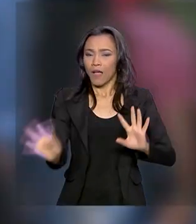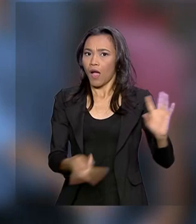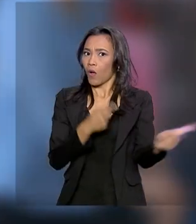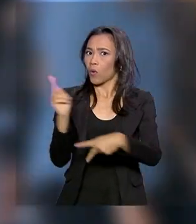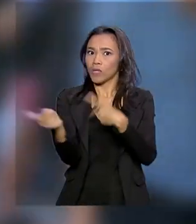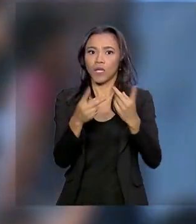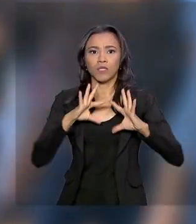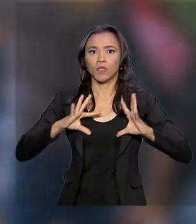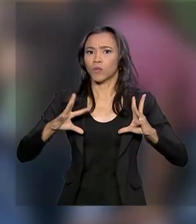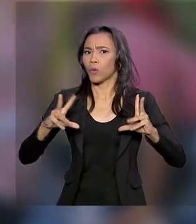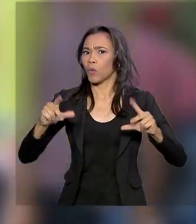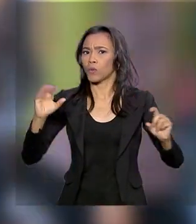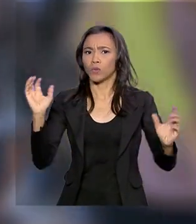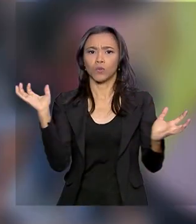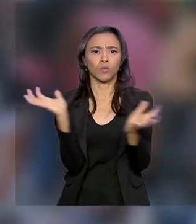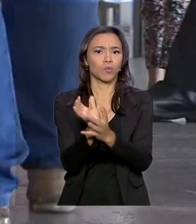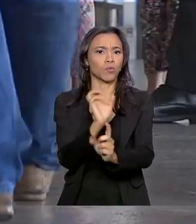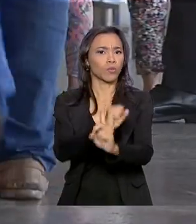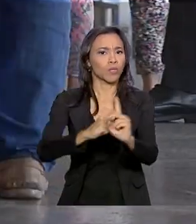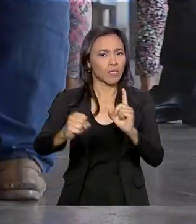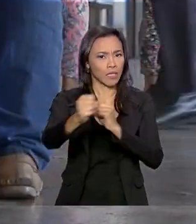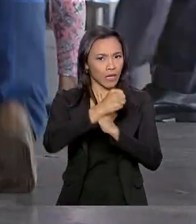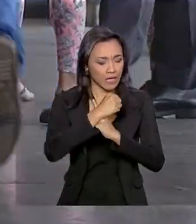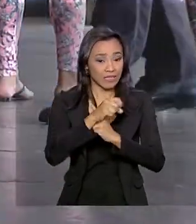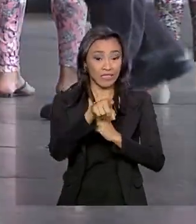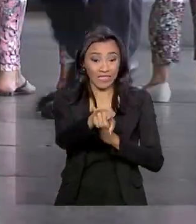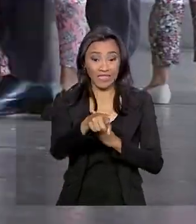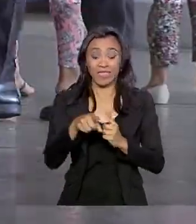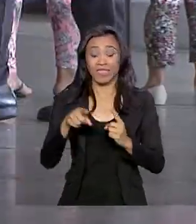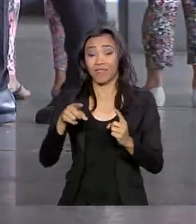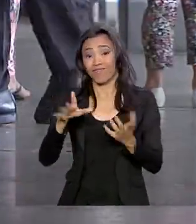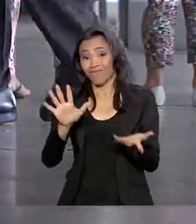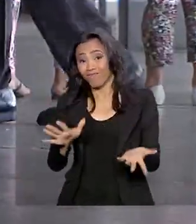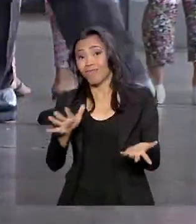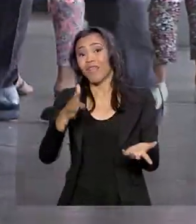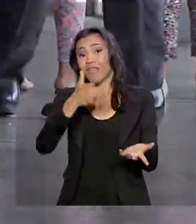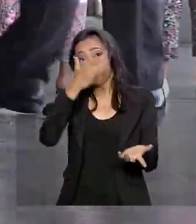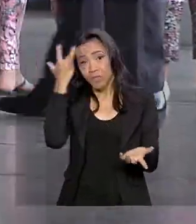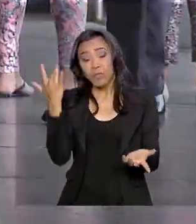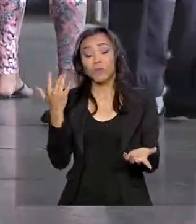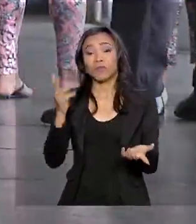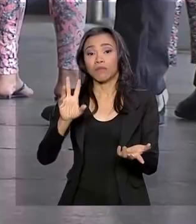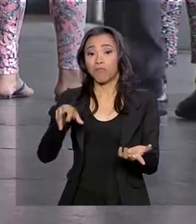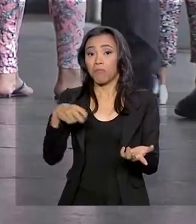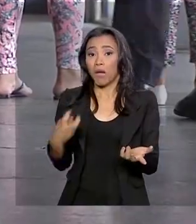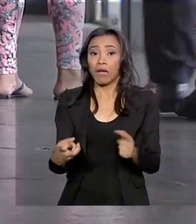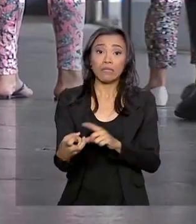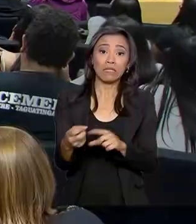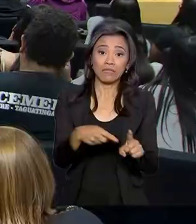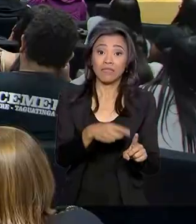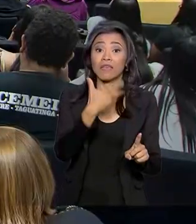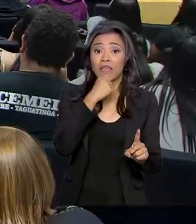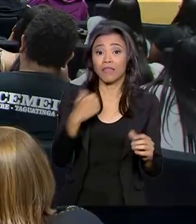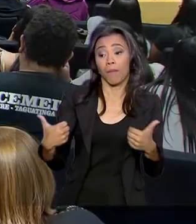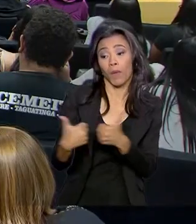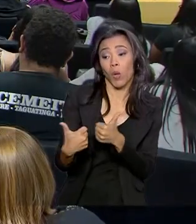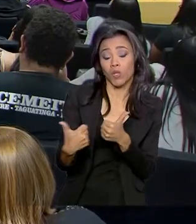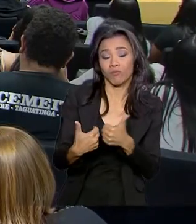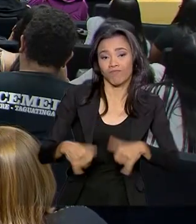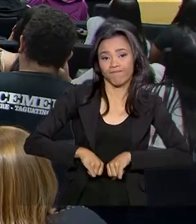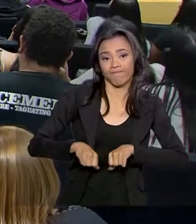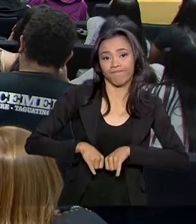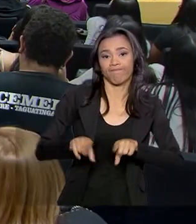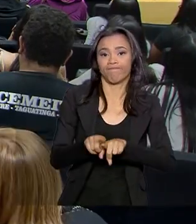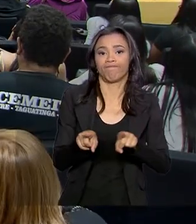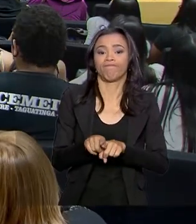as classes sociais e por onde passa, deixa entre as vítimas também quem está ao redor do doente. No Dia Mundial